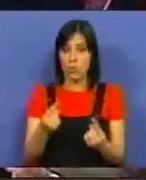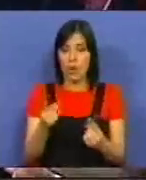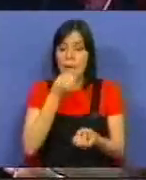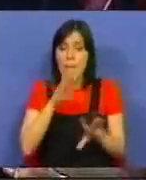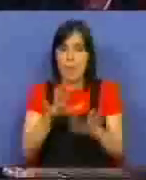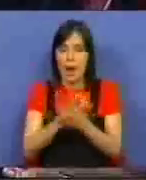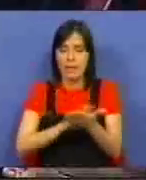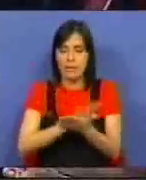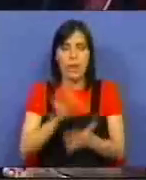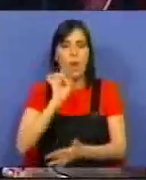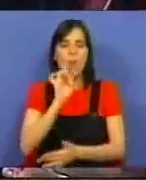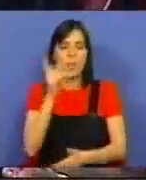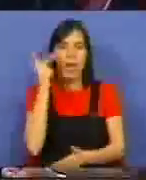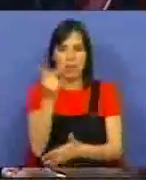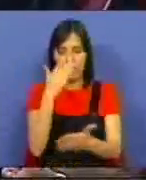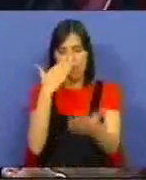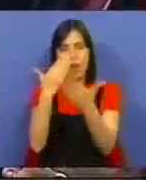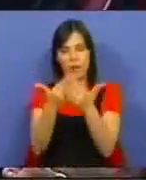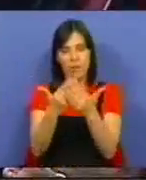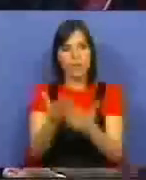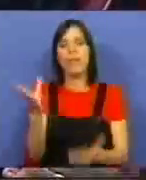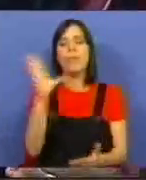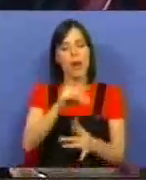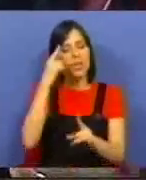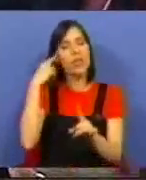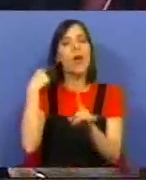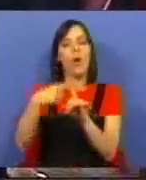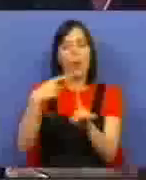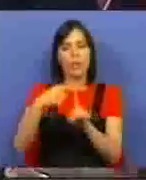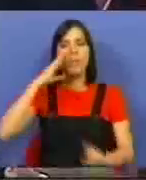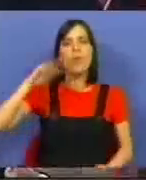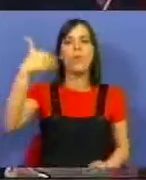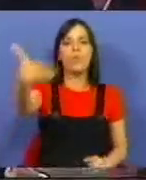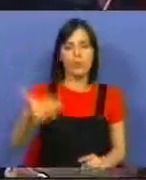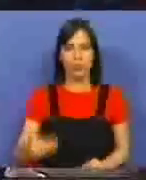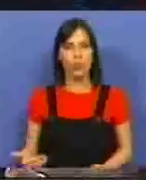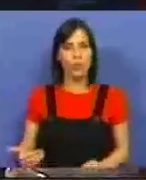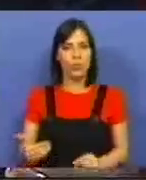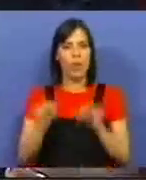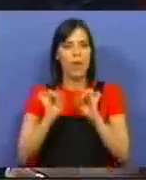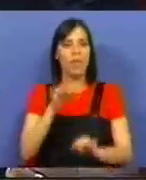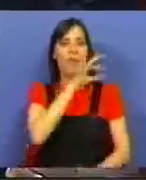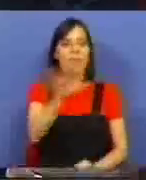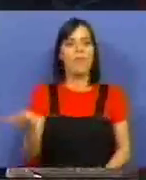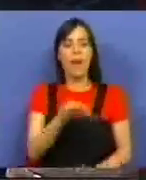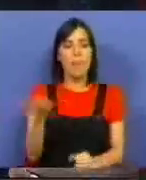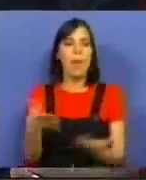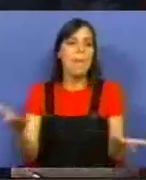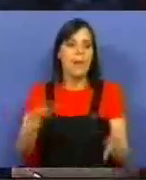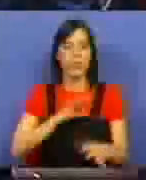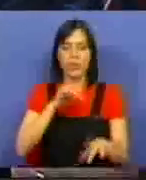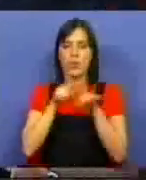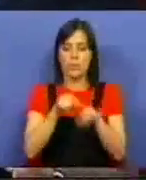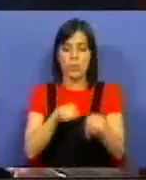não perder qualidade de vida e enfrentar com mais otimismo o futuro da sua família. Mas, Sr.